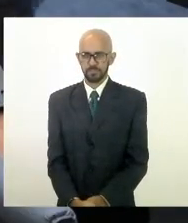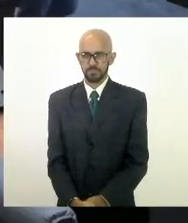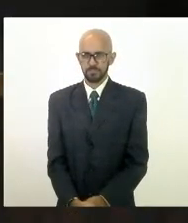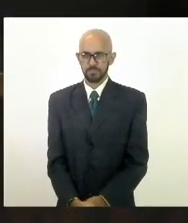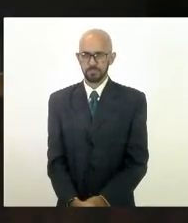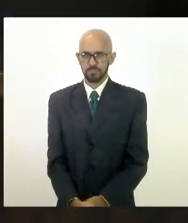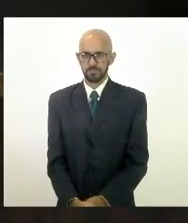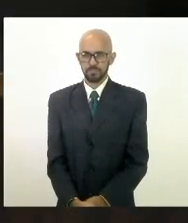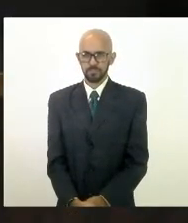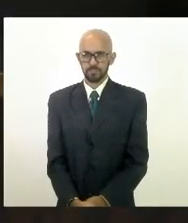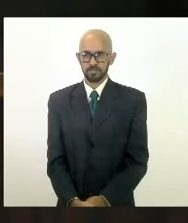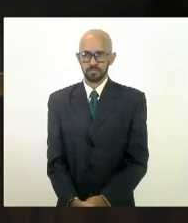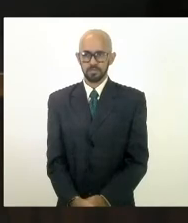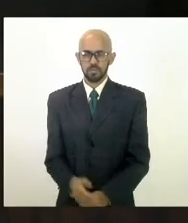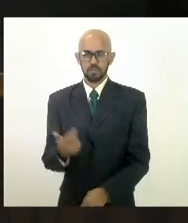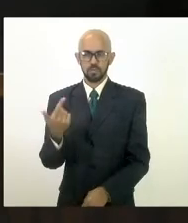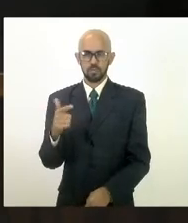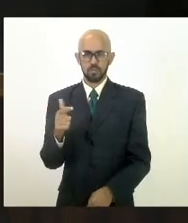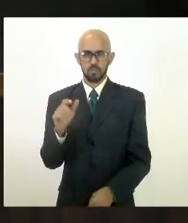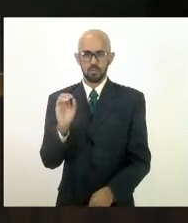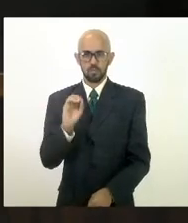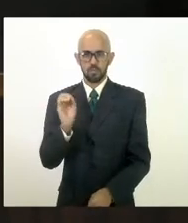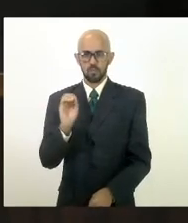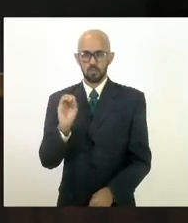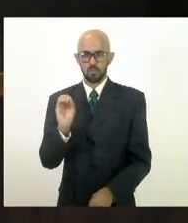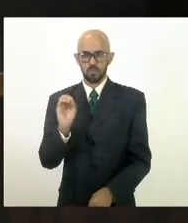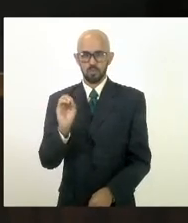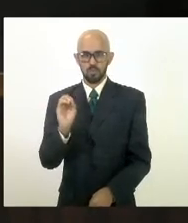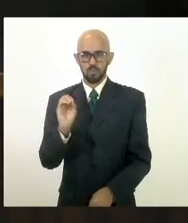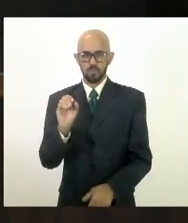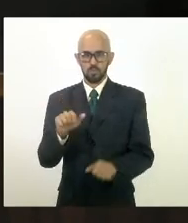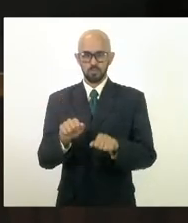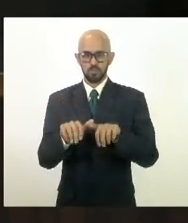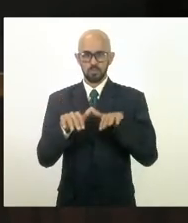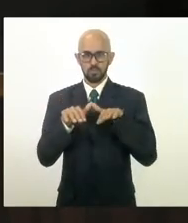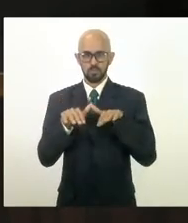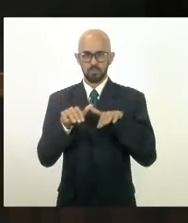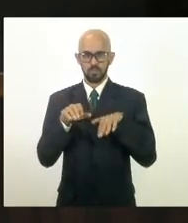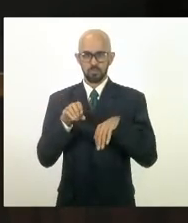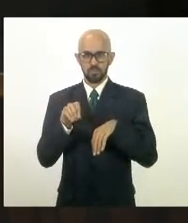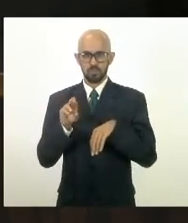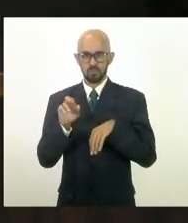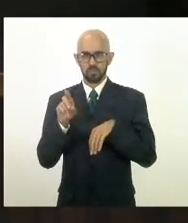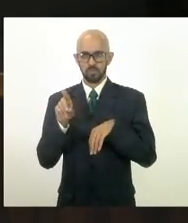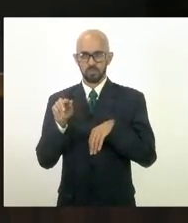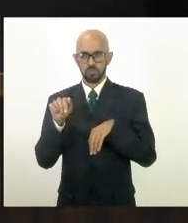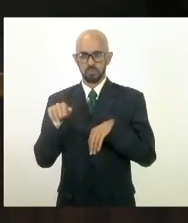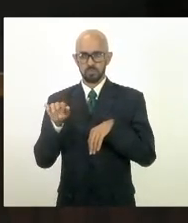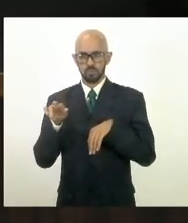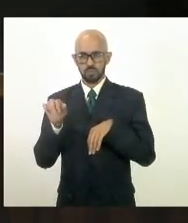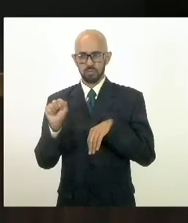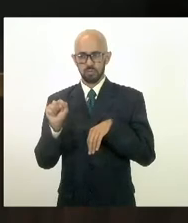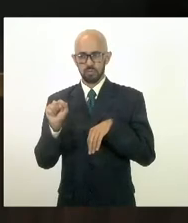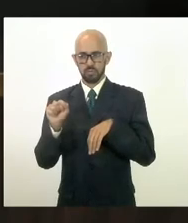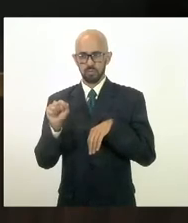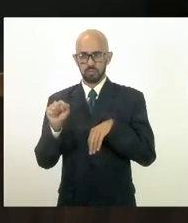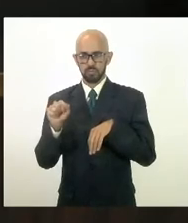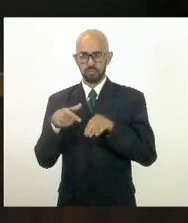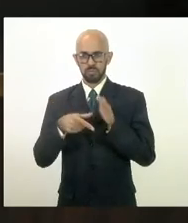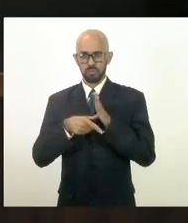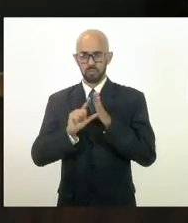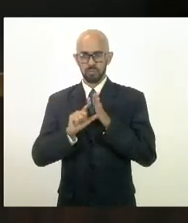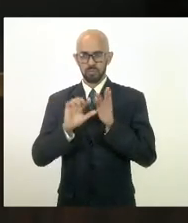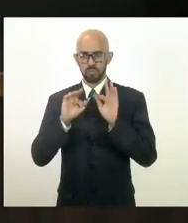nada mais a tratar na sessão ordinária do dia antes de